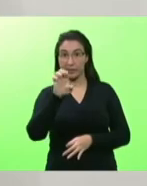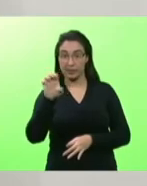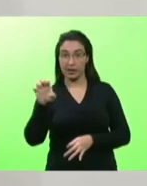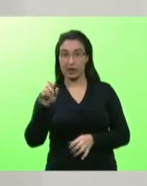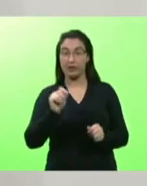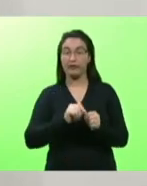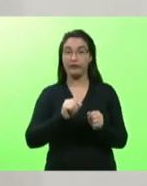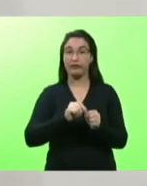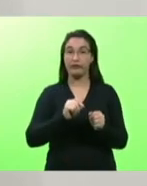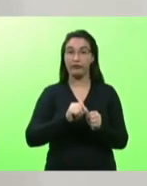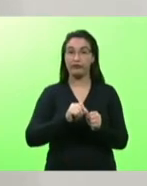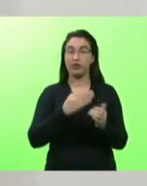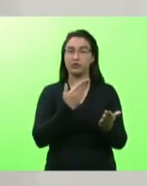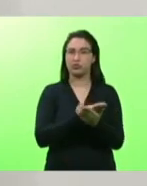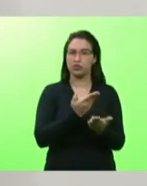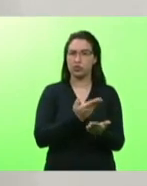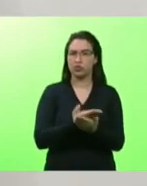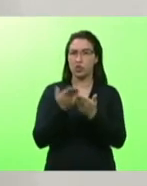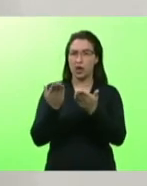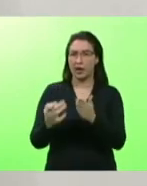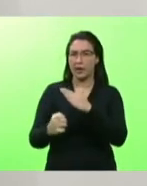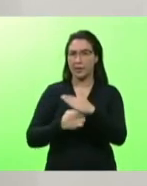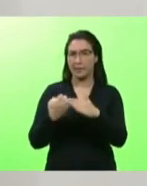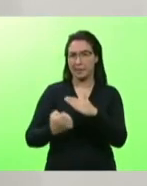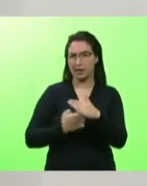esses empreendedores aproximadamente